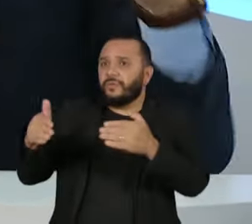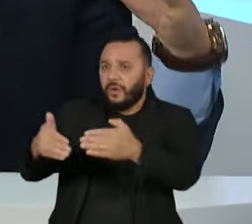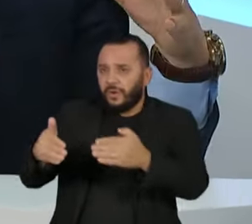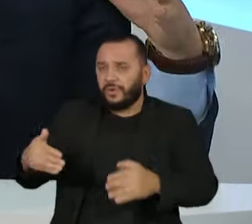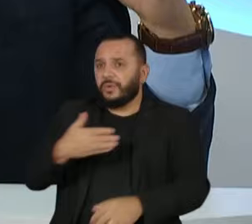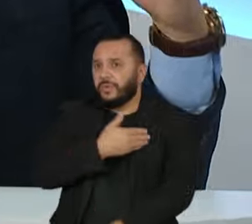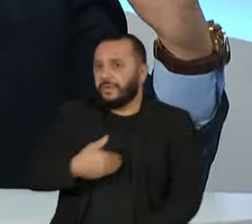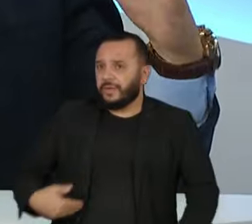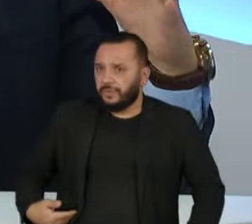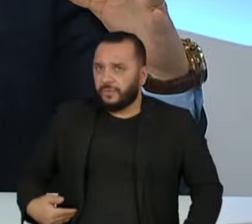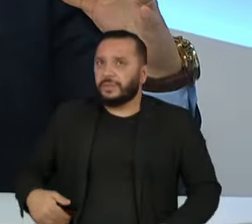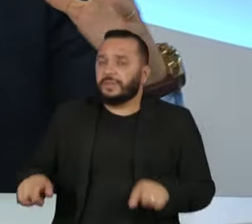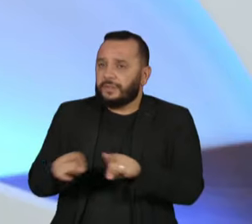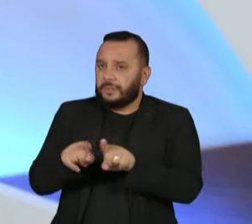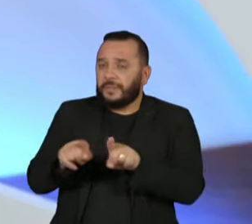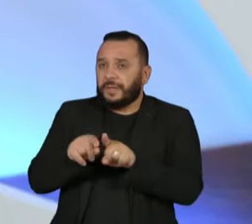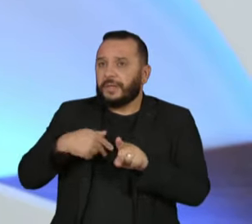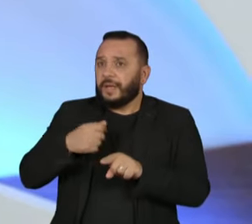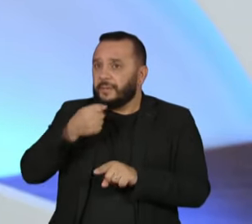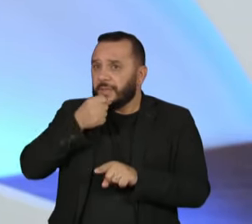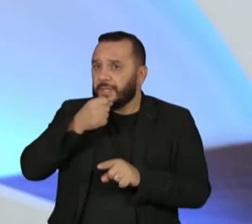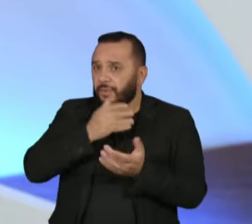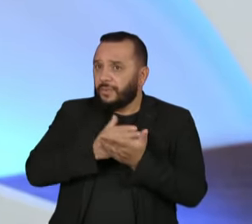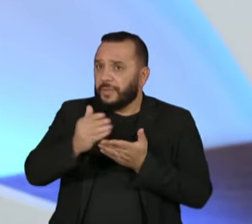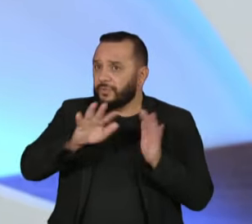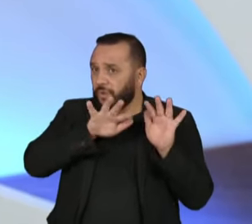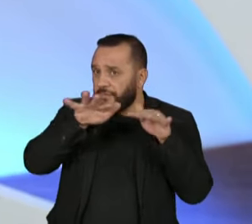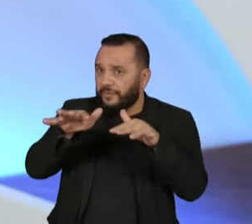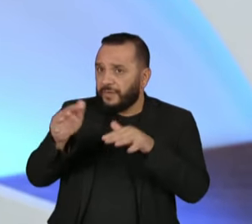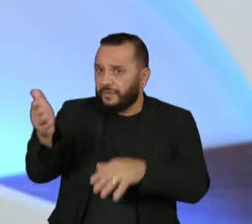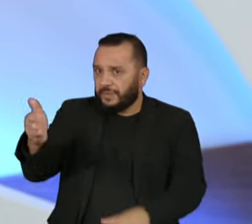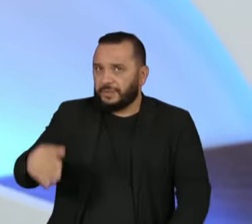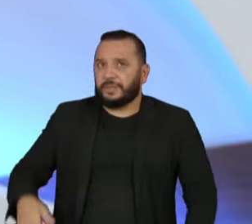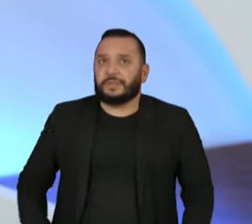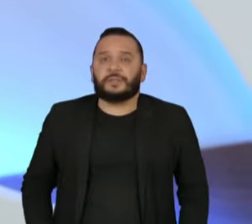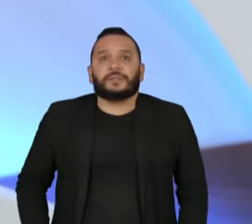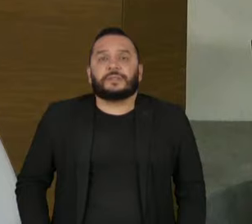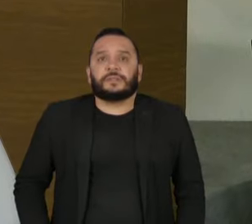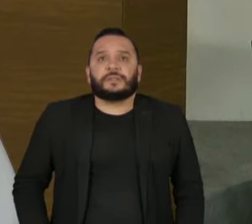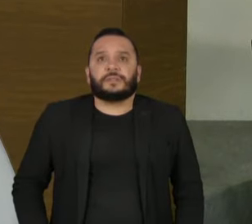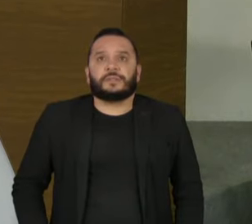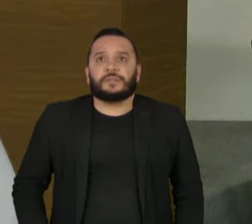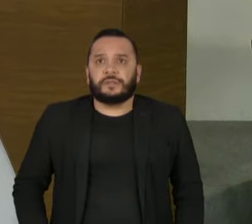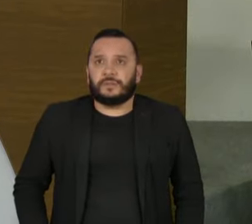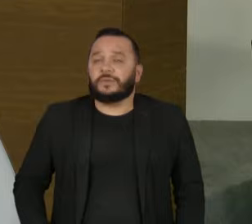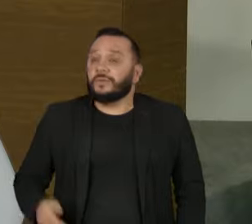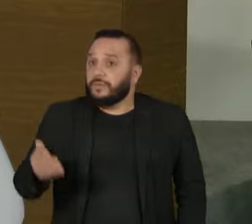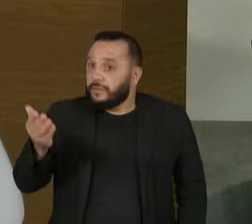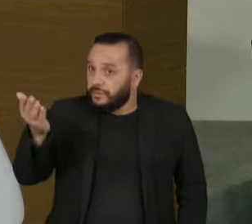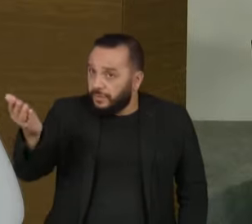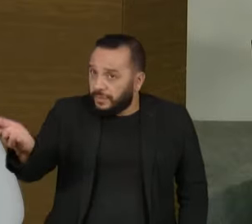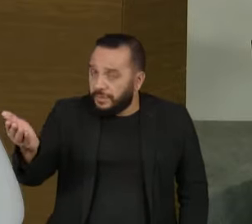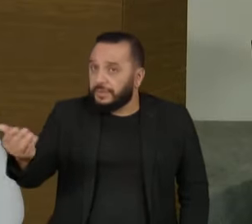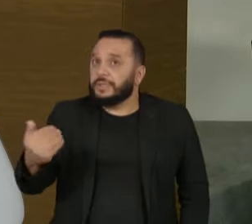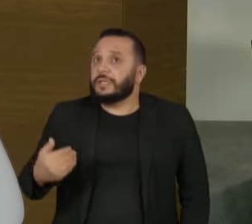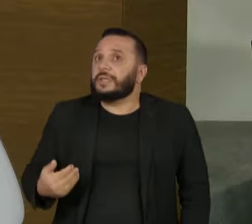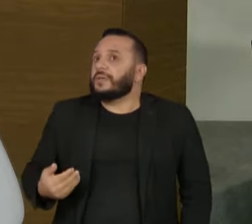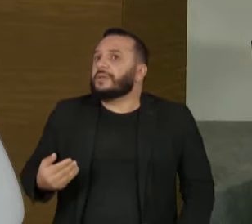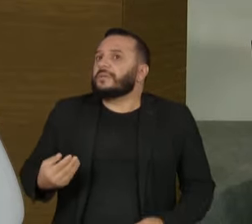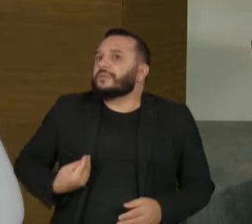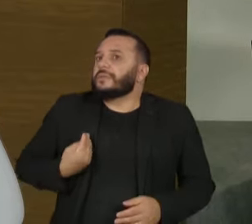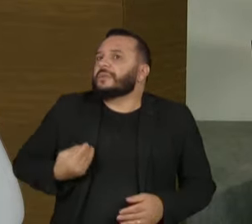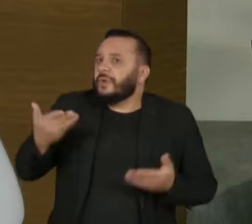e a imprensa nacional começou a vê-lo, a enxergá-lo, não é? Vamos deixar ele responder. Me permita só. Então, nesse momento, o senhor está aqui em função